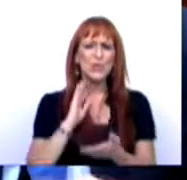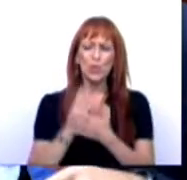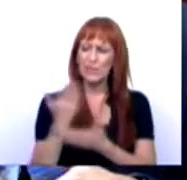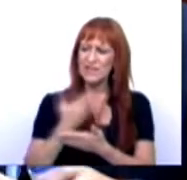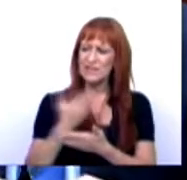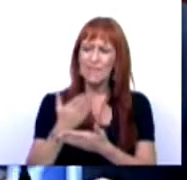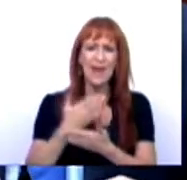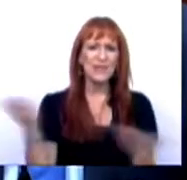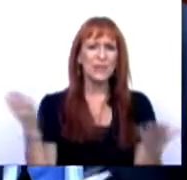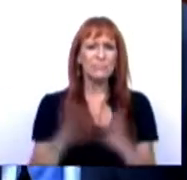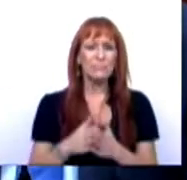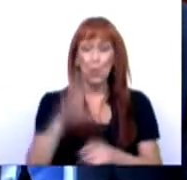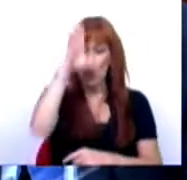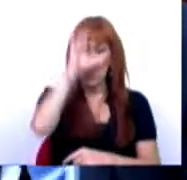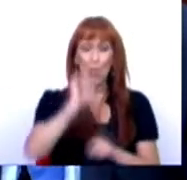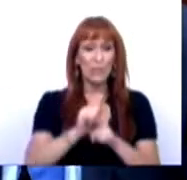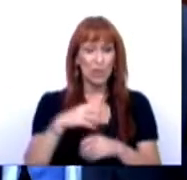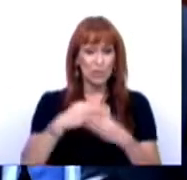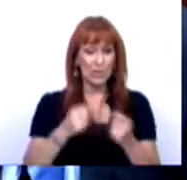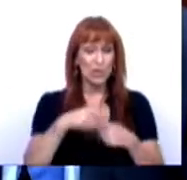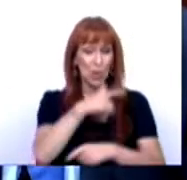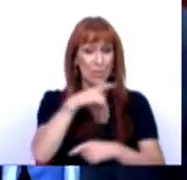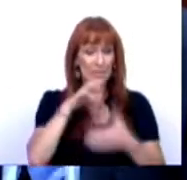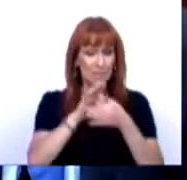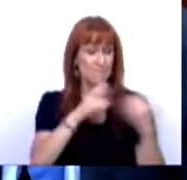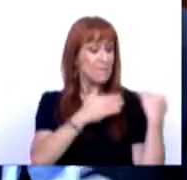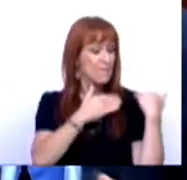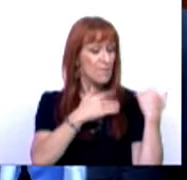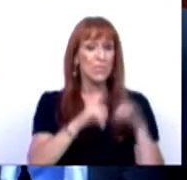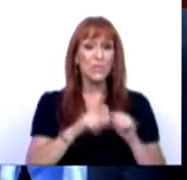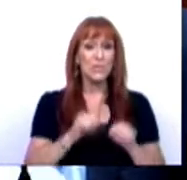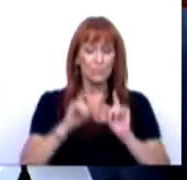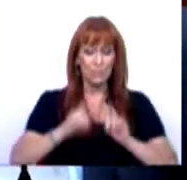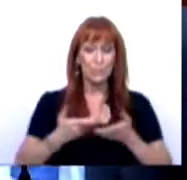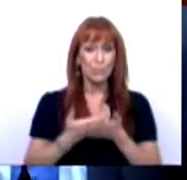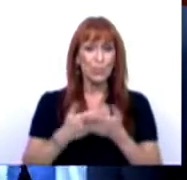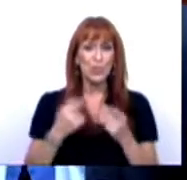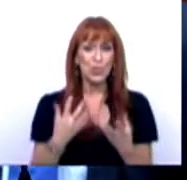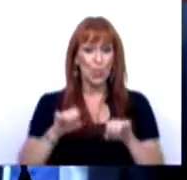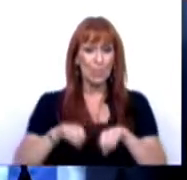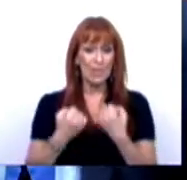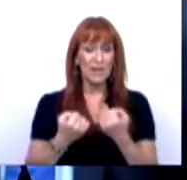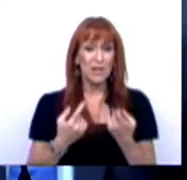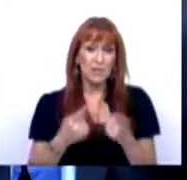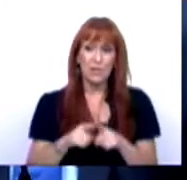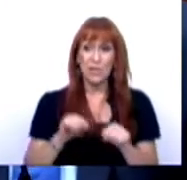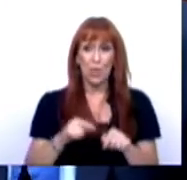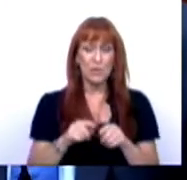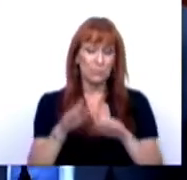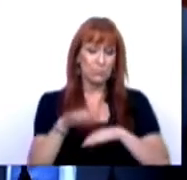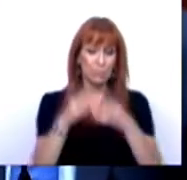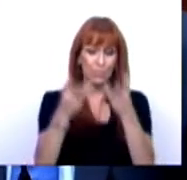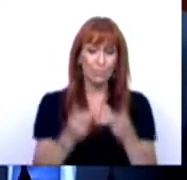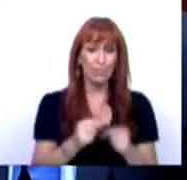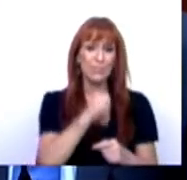semanas. O Governo, num espírito de compromisso e responsabilidade, tem negociado com os partidos que viabilizam o Orçamento de